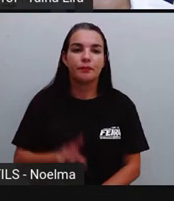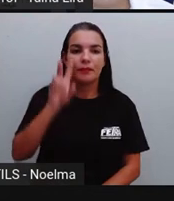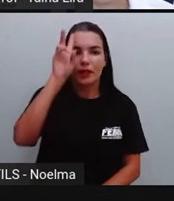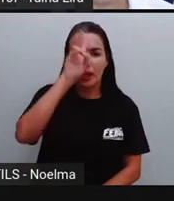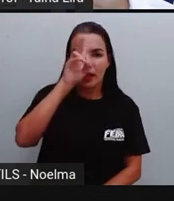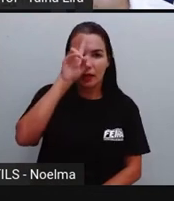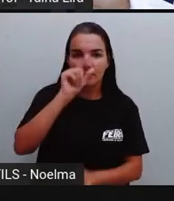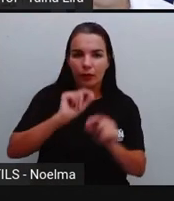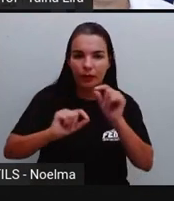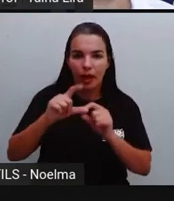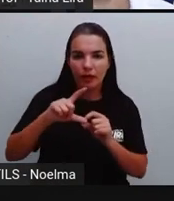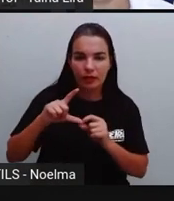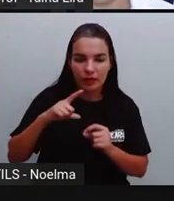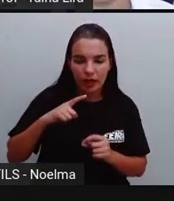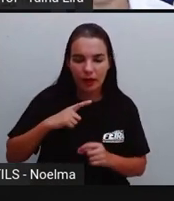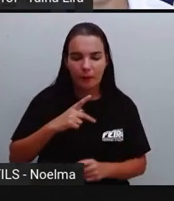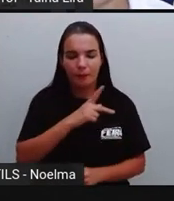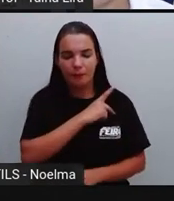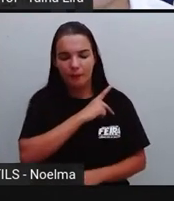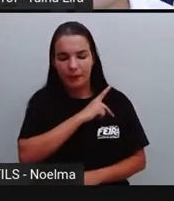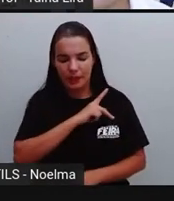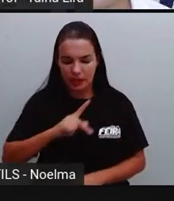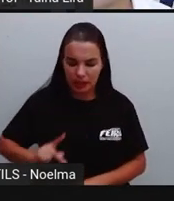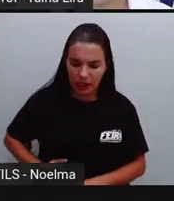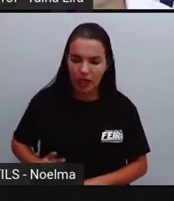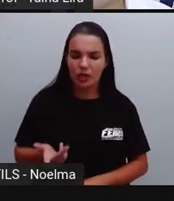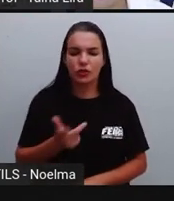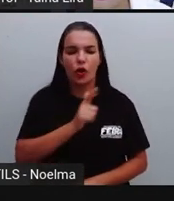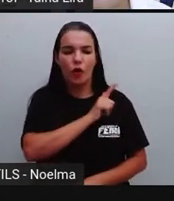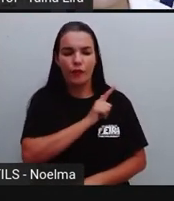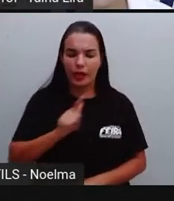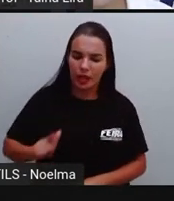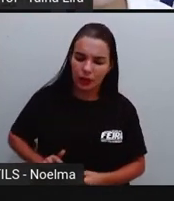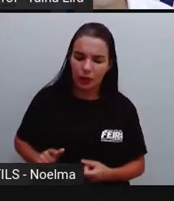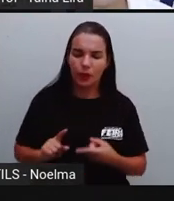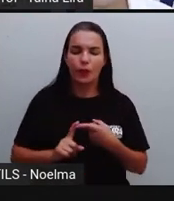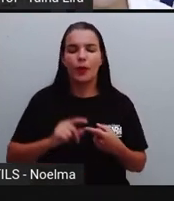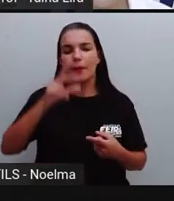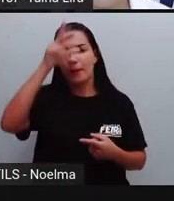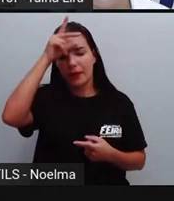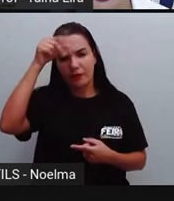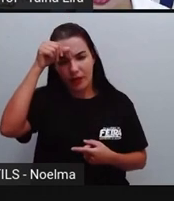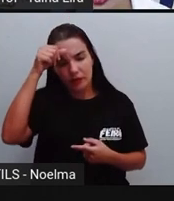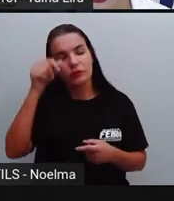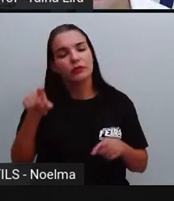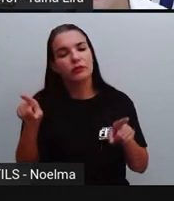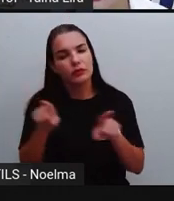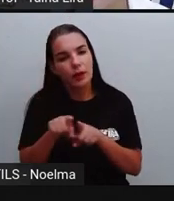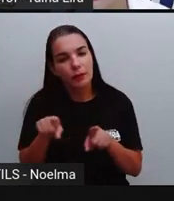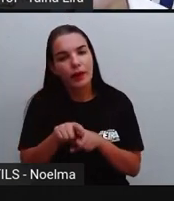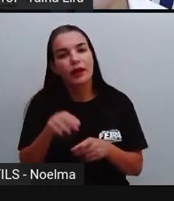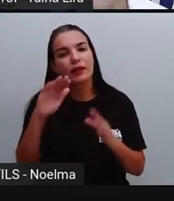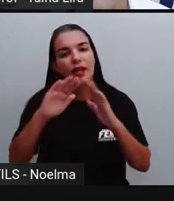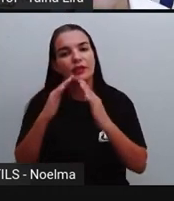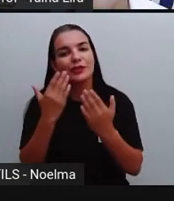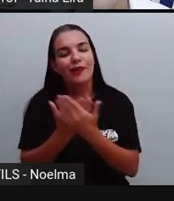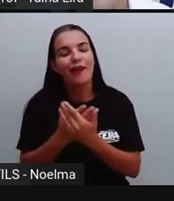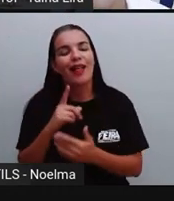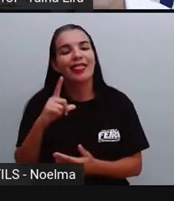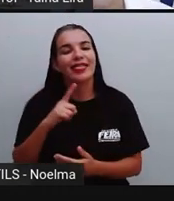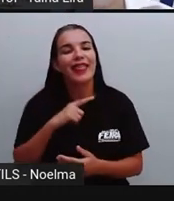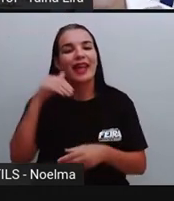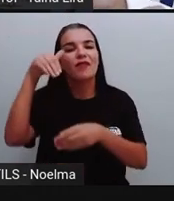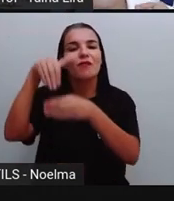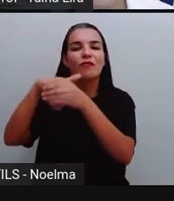presidente, governador, vereador, pois é. Na escola, nós também temos aí a direção, ó, A